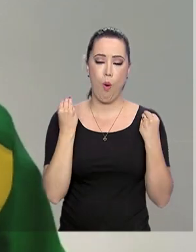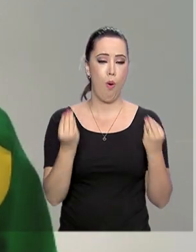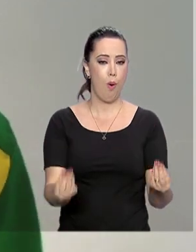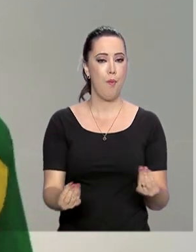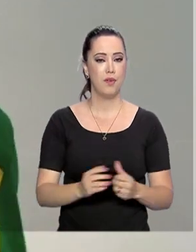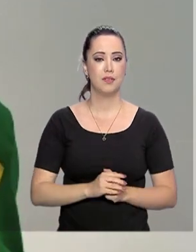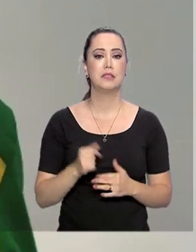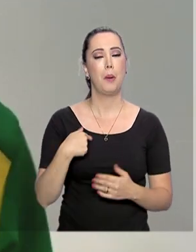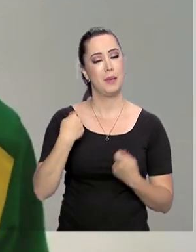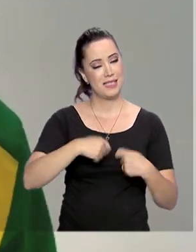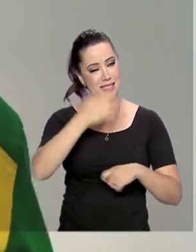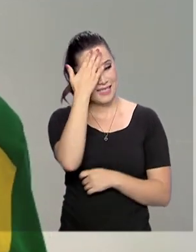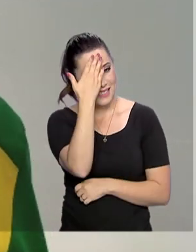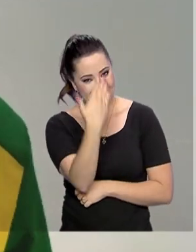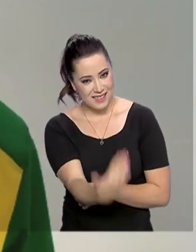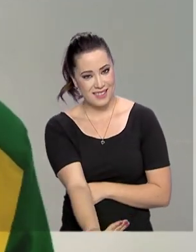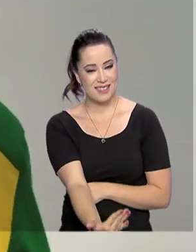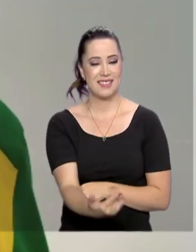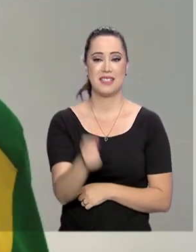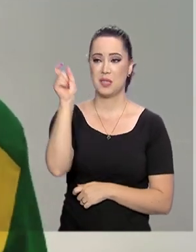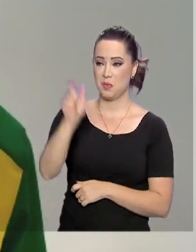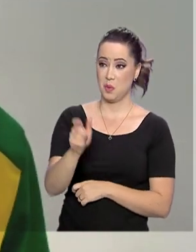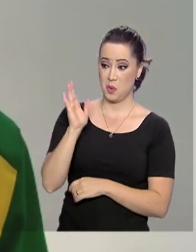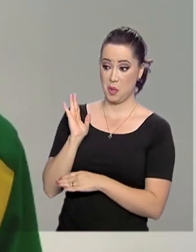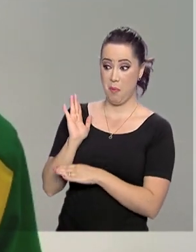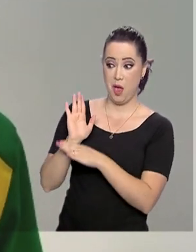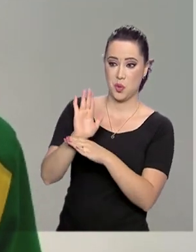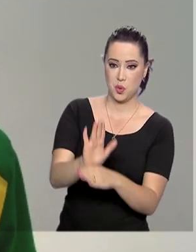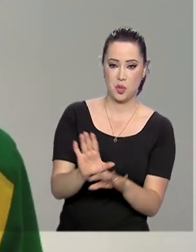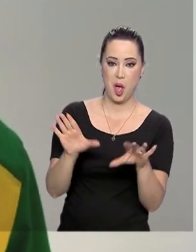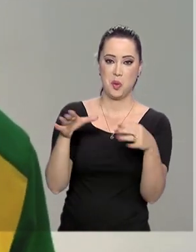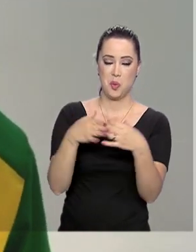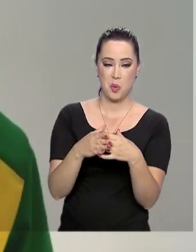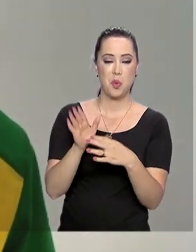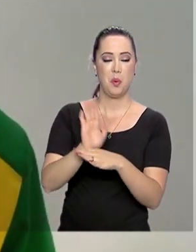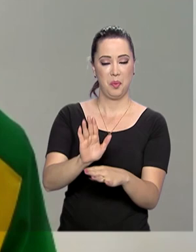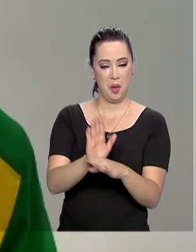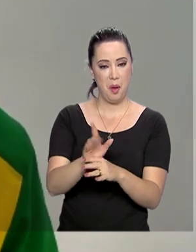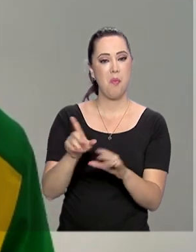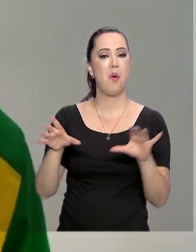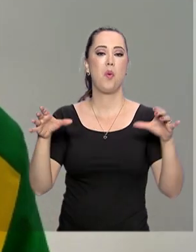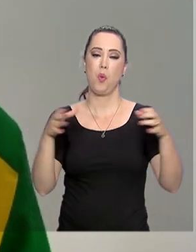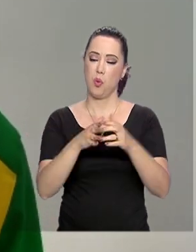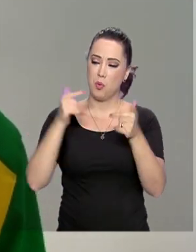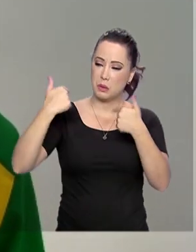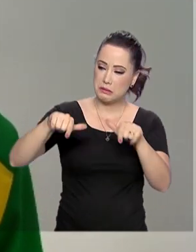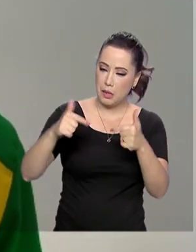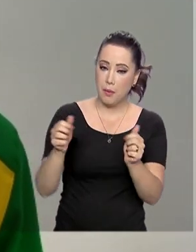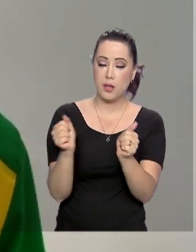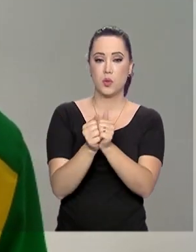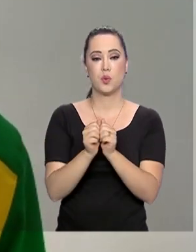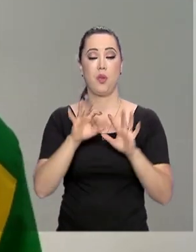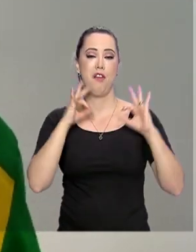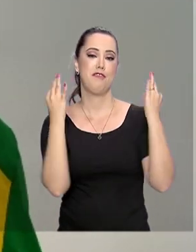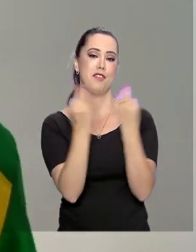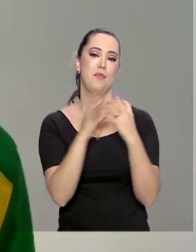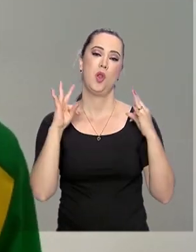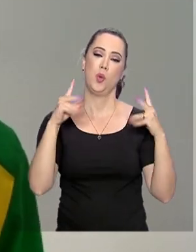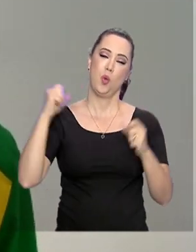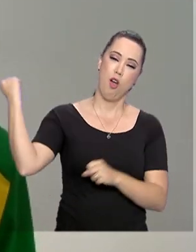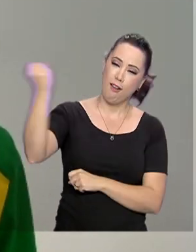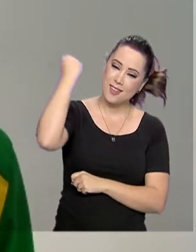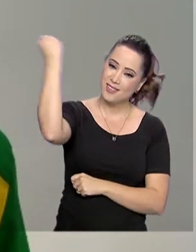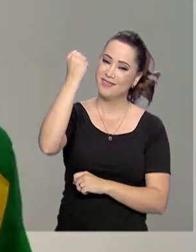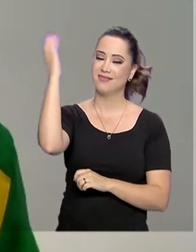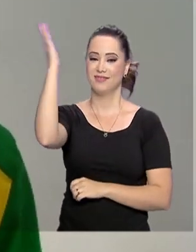tenho que agradecer muito aos meus patrocinadores, à minha equipe, que trabalha duro comigo, minha família e toda a torcida do